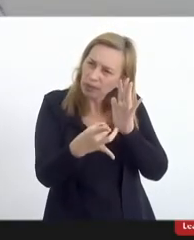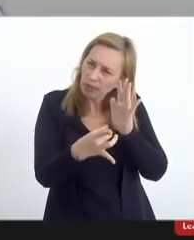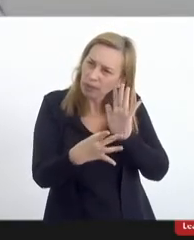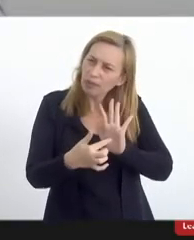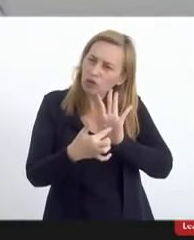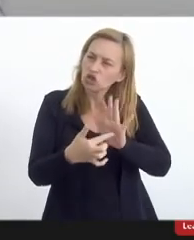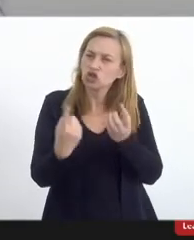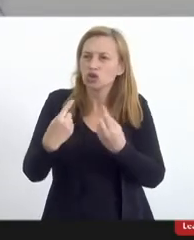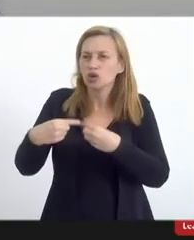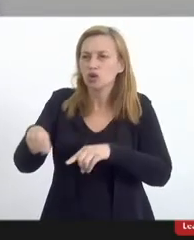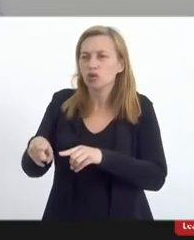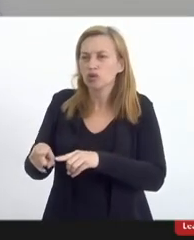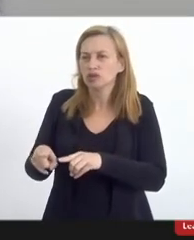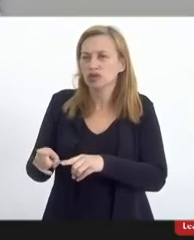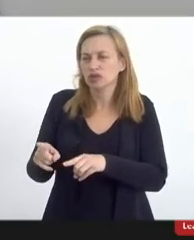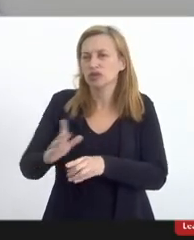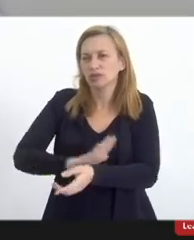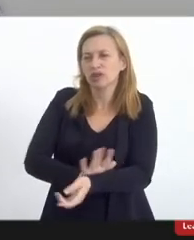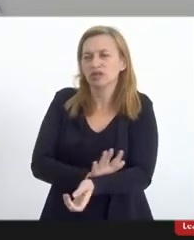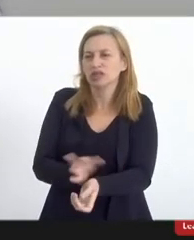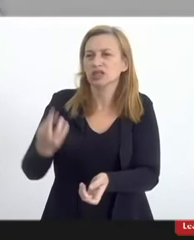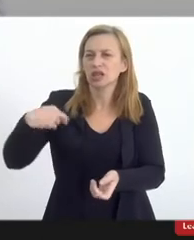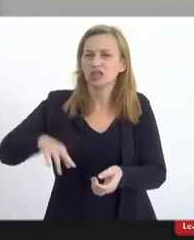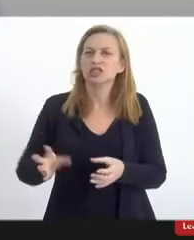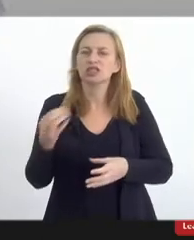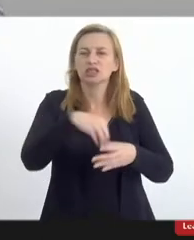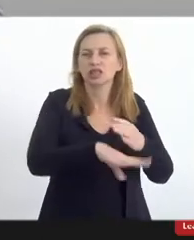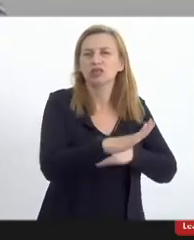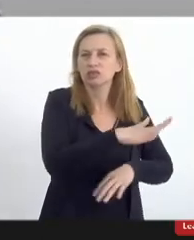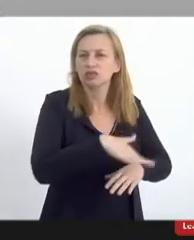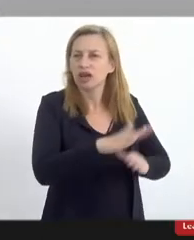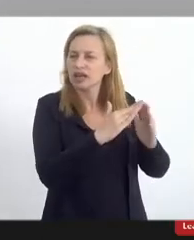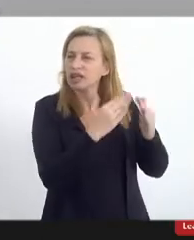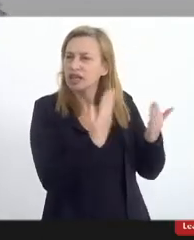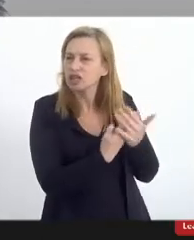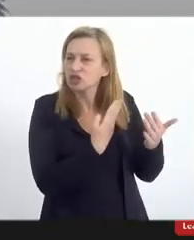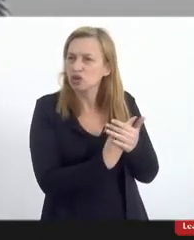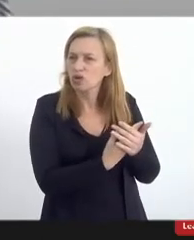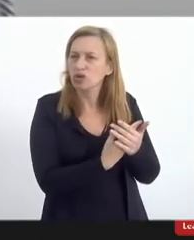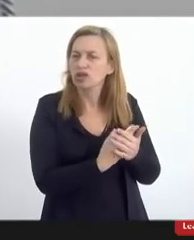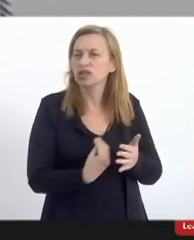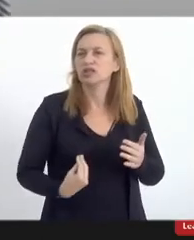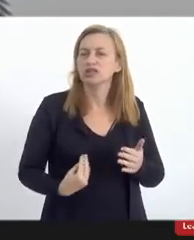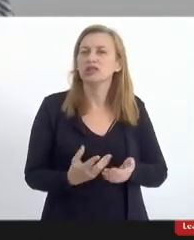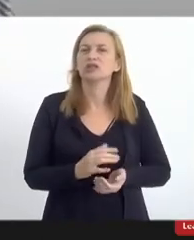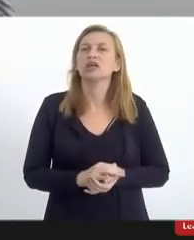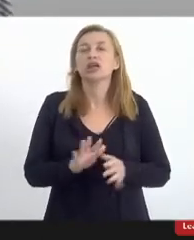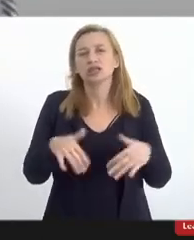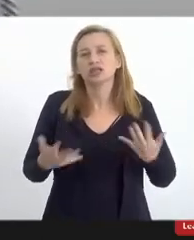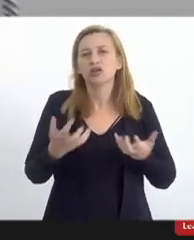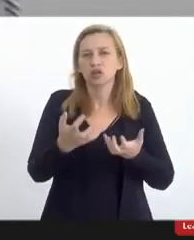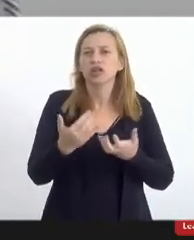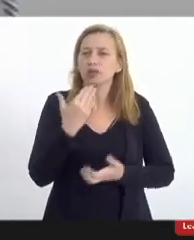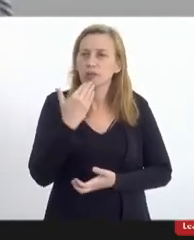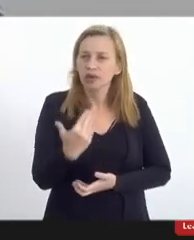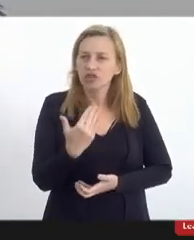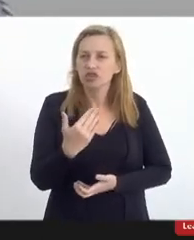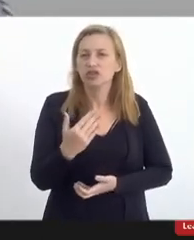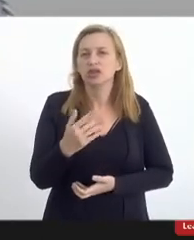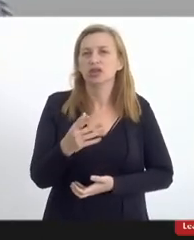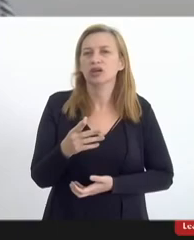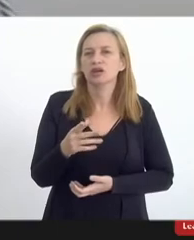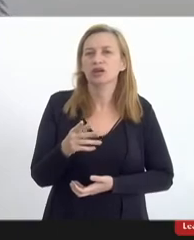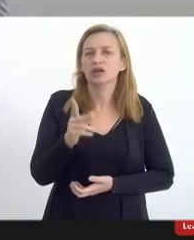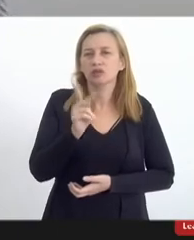combate à intolerância religiosa no contexto escolar no contexto do cotidiano das escolas então eu queria pedir a professora